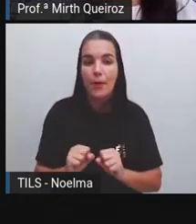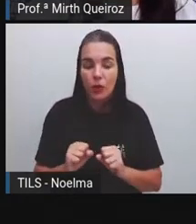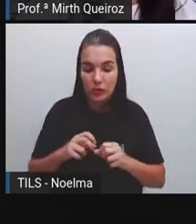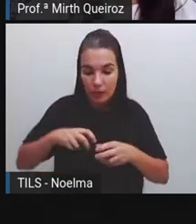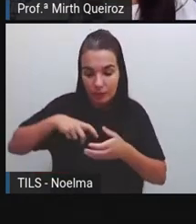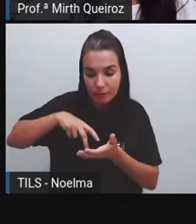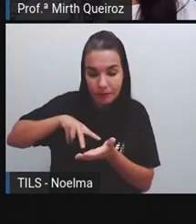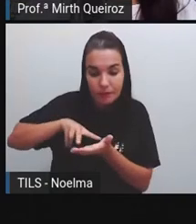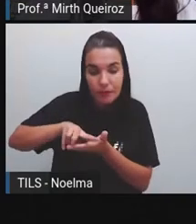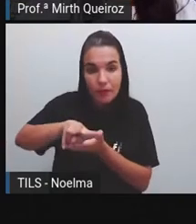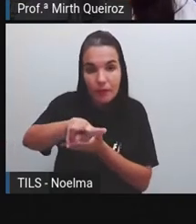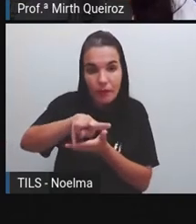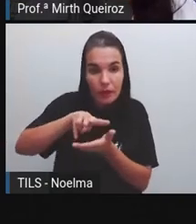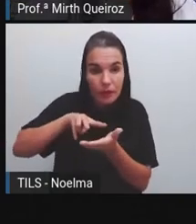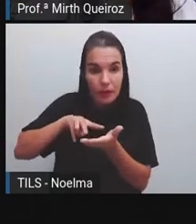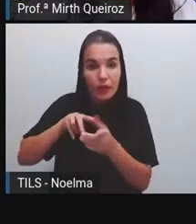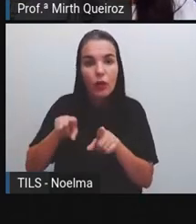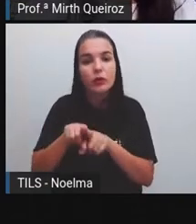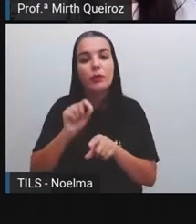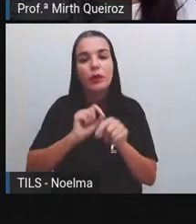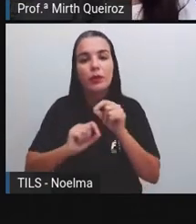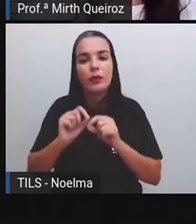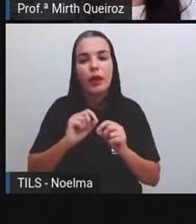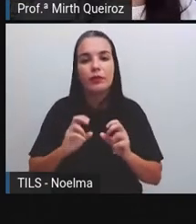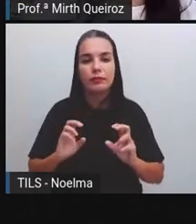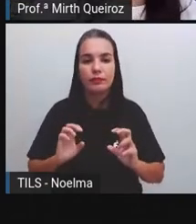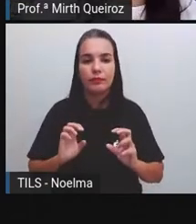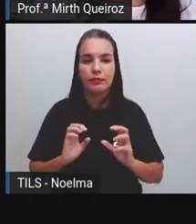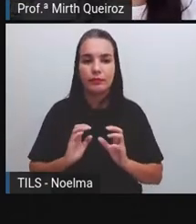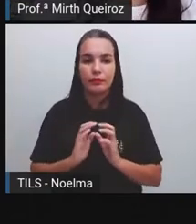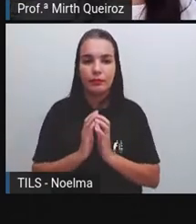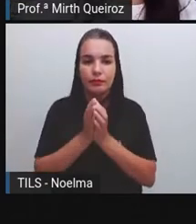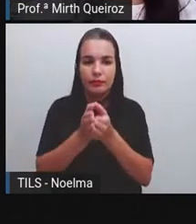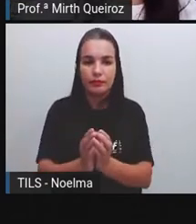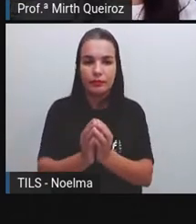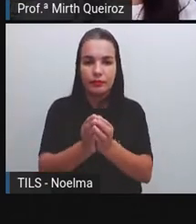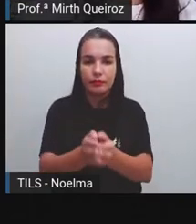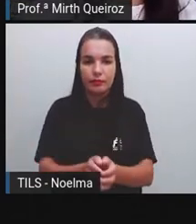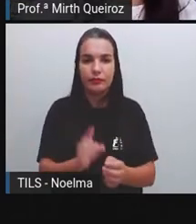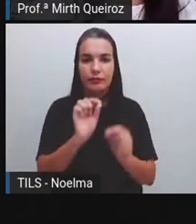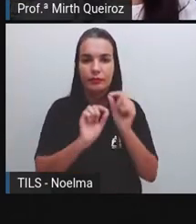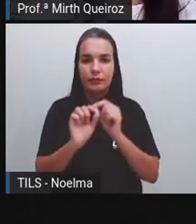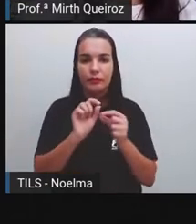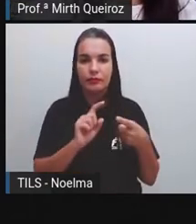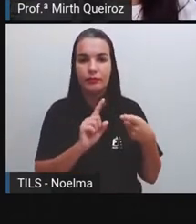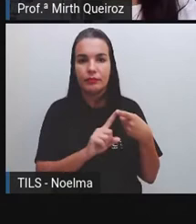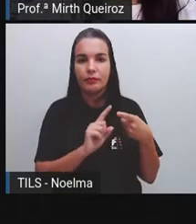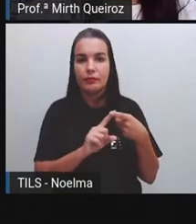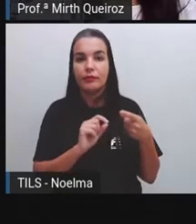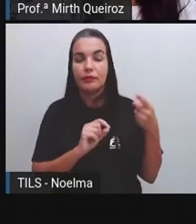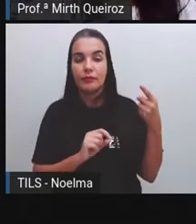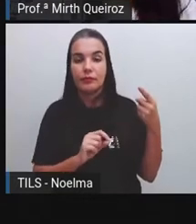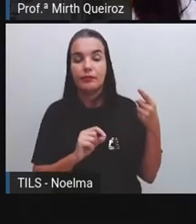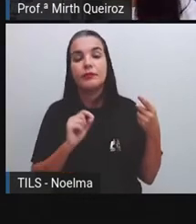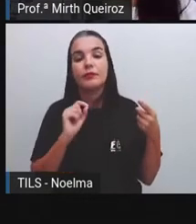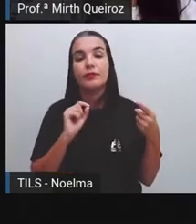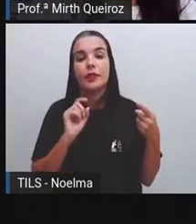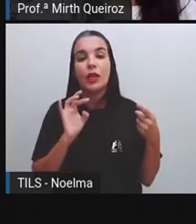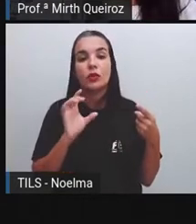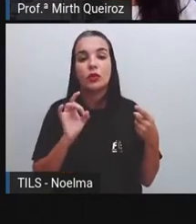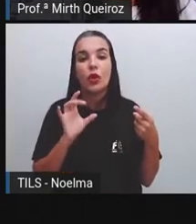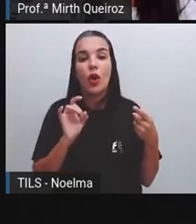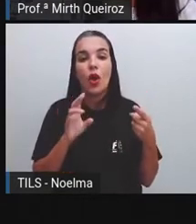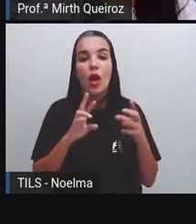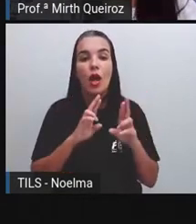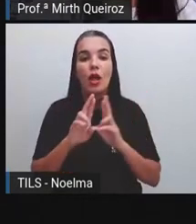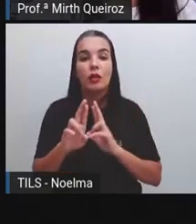ferroviários ou metroviários, né? Os rodoviários são os transportes utilizados nas rodovias, nas